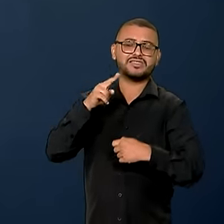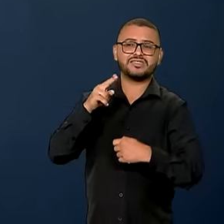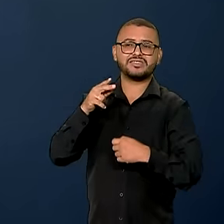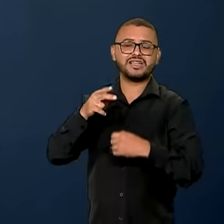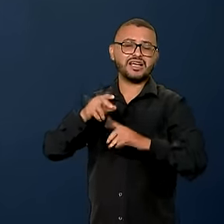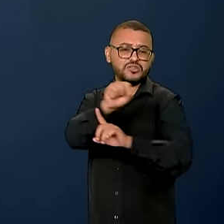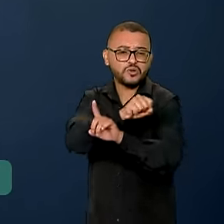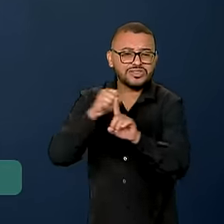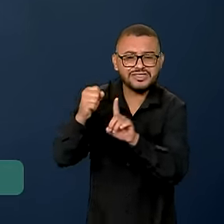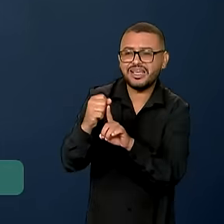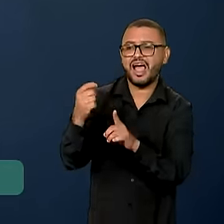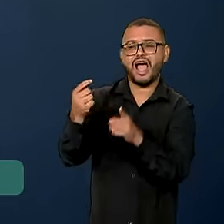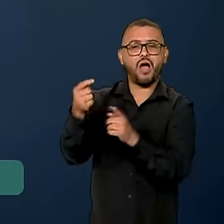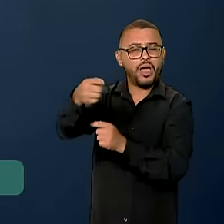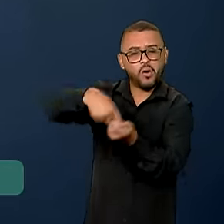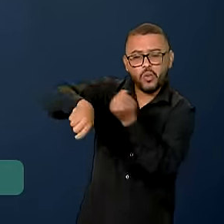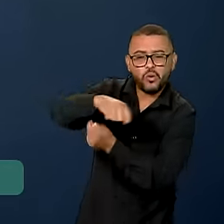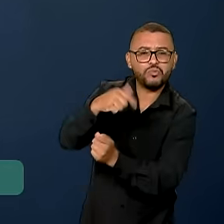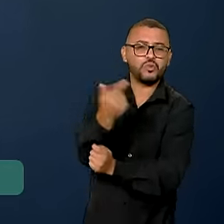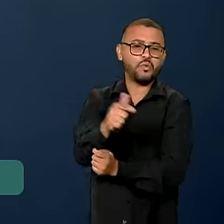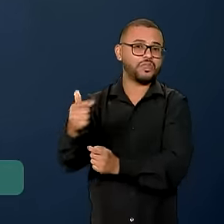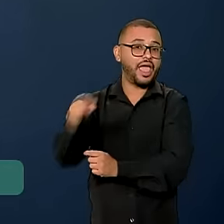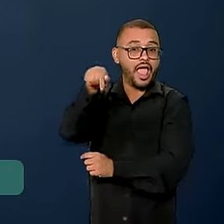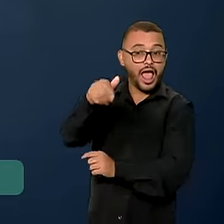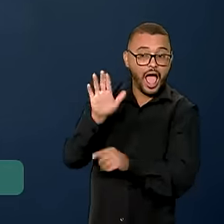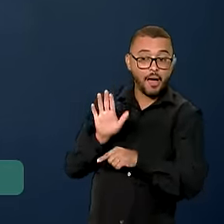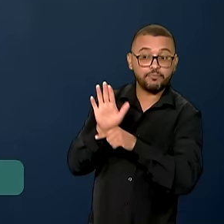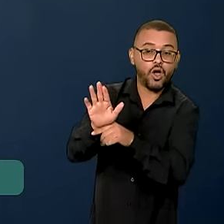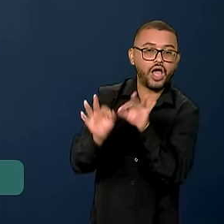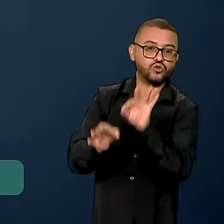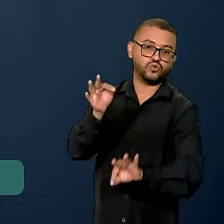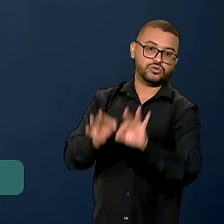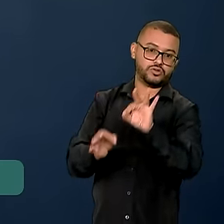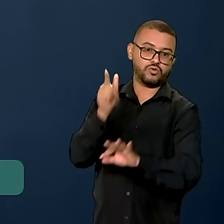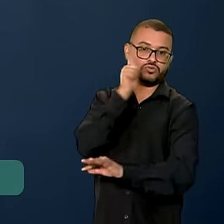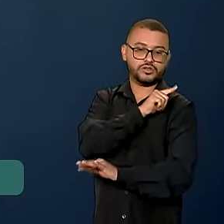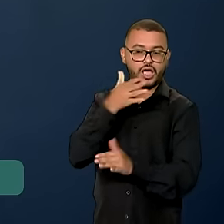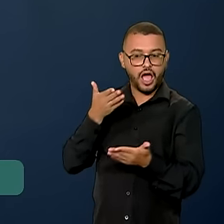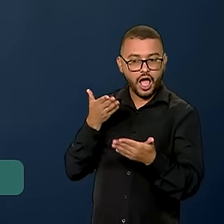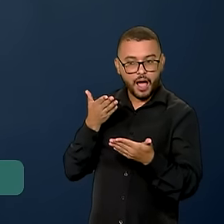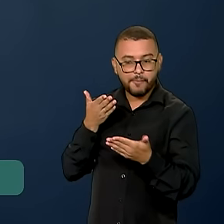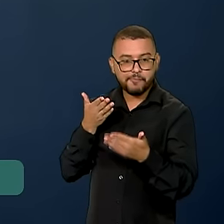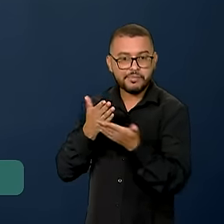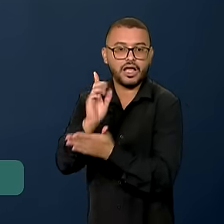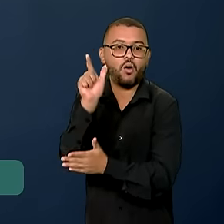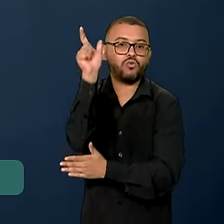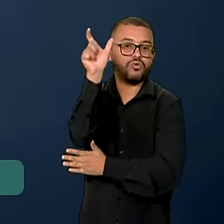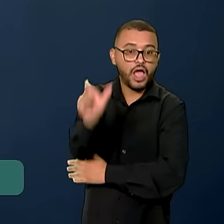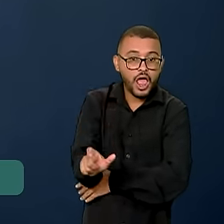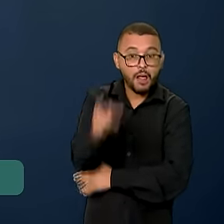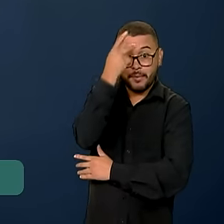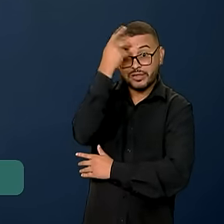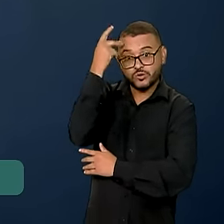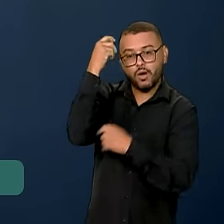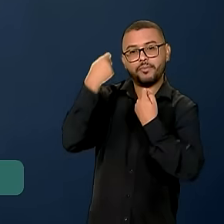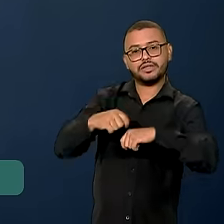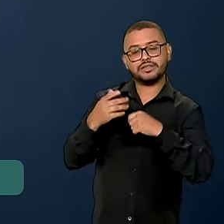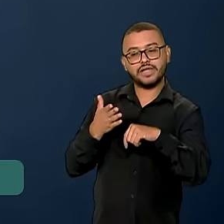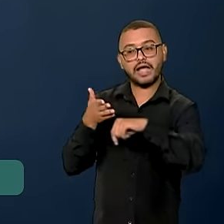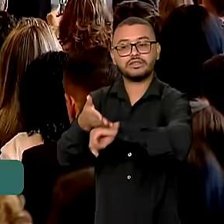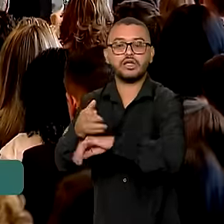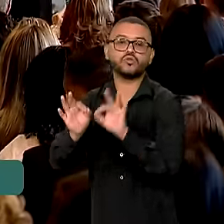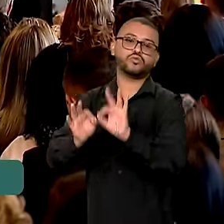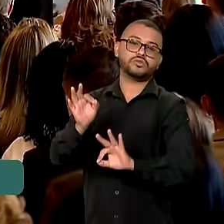social e econômico, para que a justiça possa chegar neles ou para que eles tenham acesso à